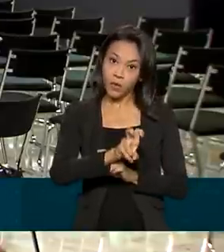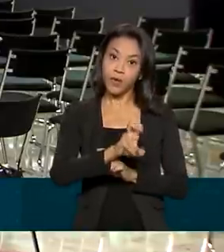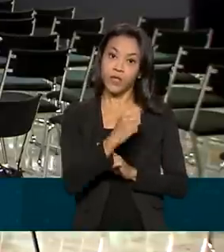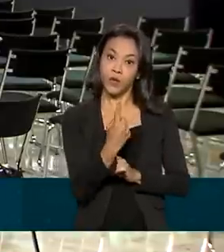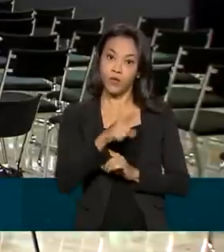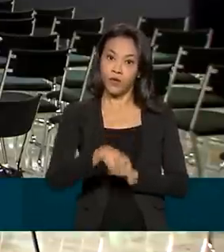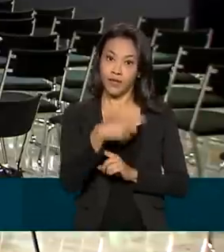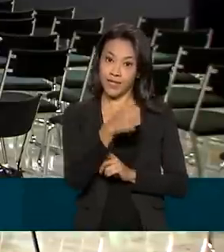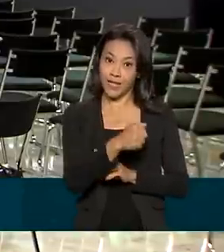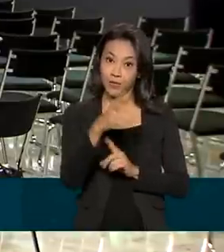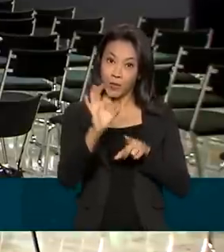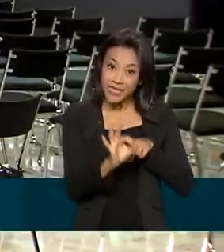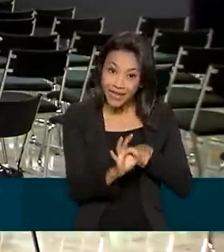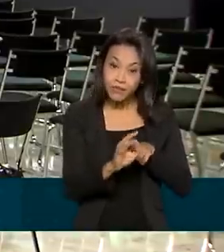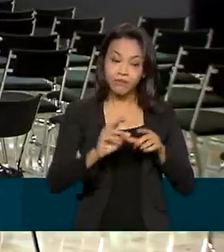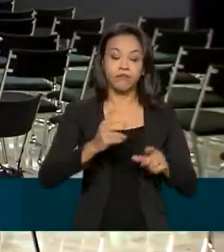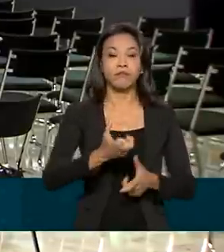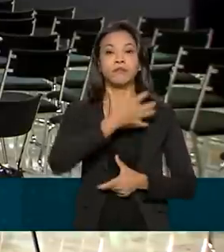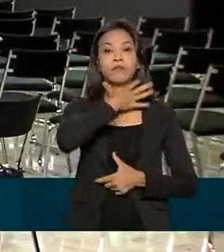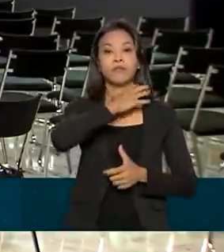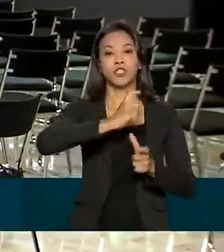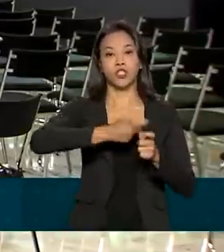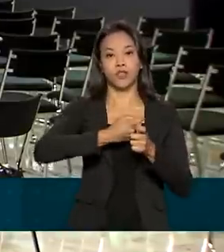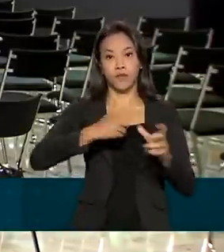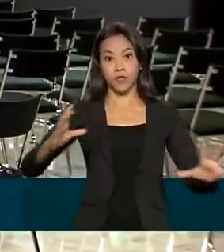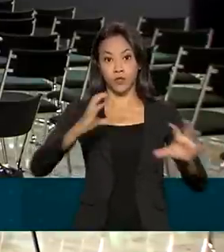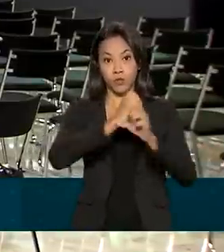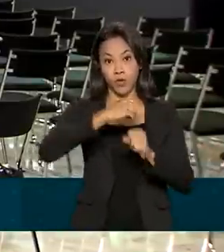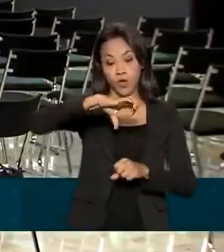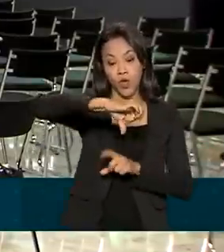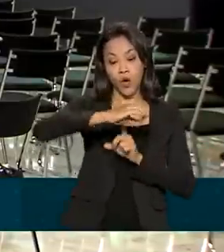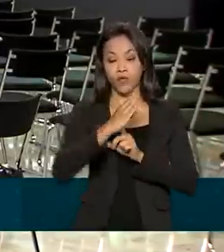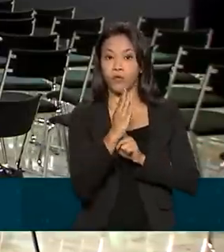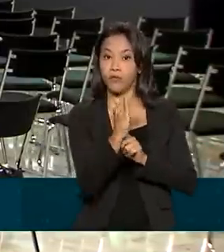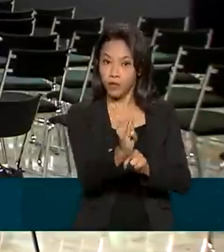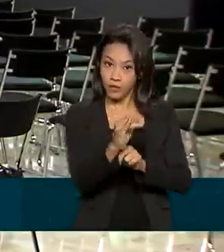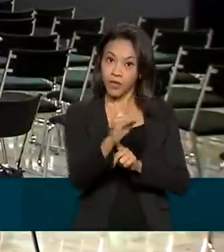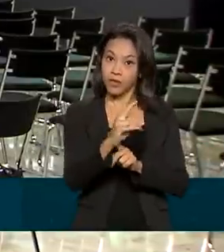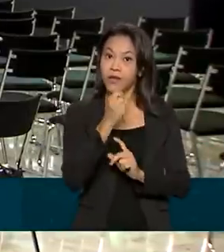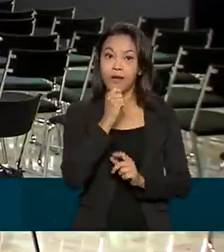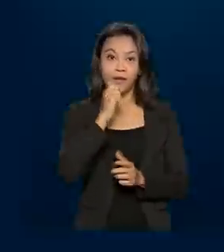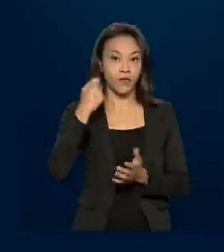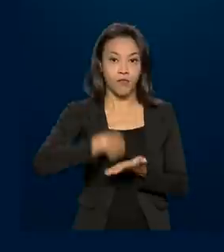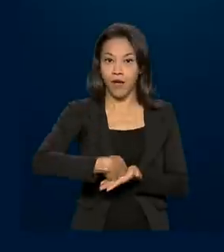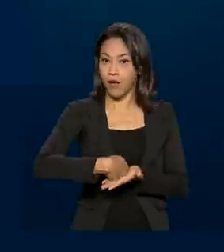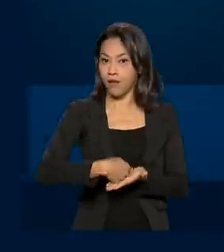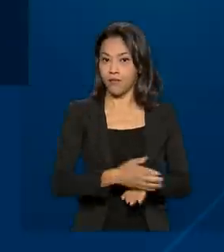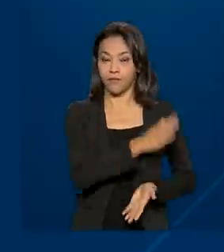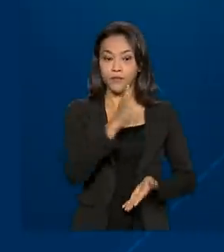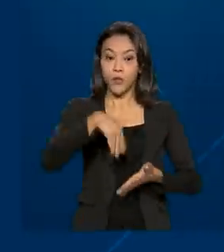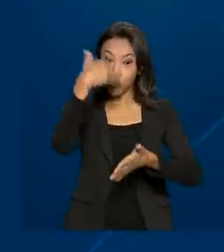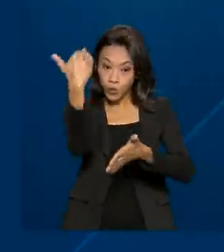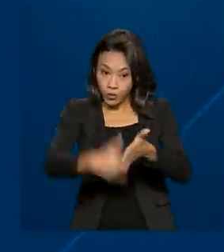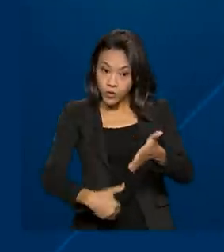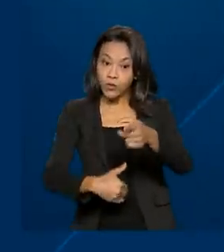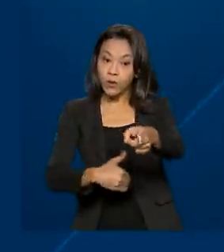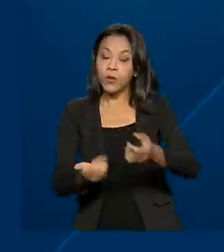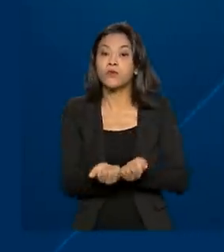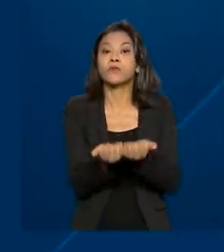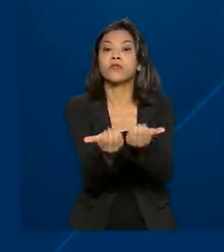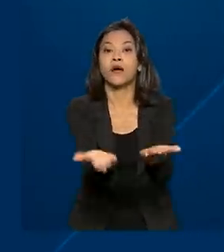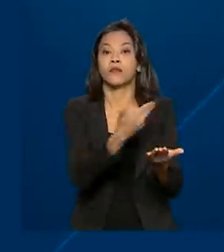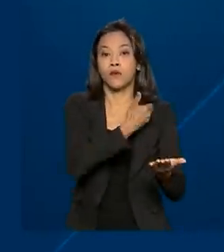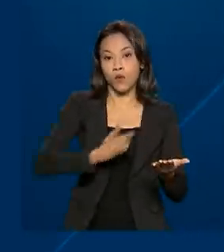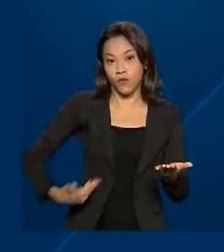estão inadimplentes, um total de 9 bilhões de reais em prestações não pagas. O desconto concedido pelo governo